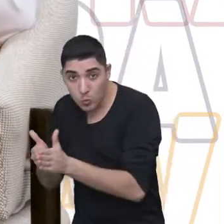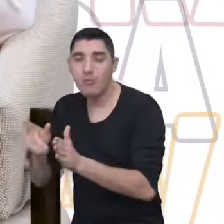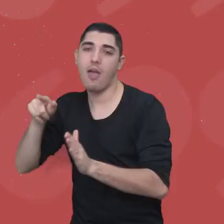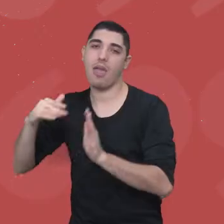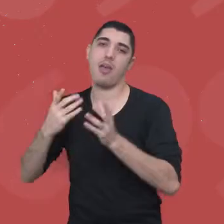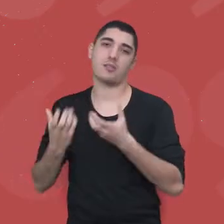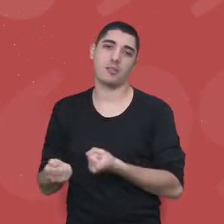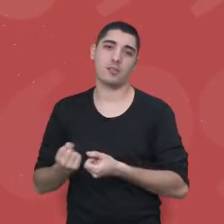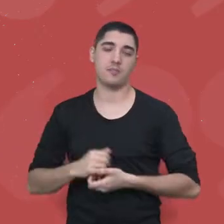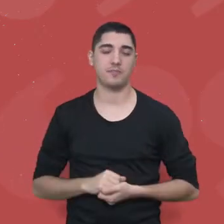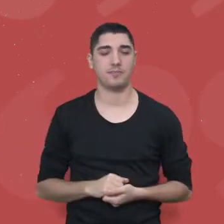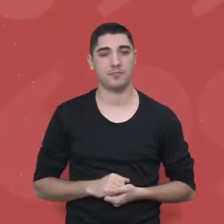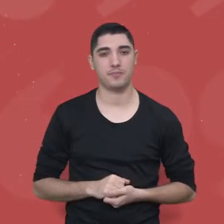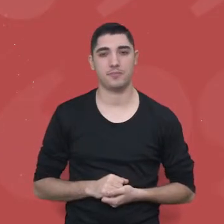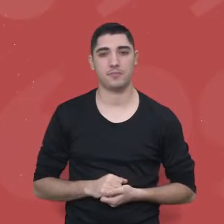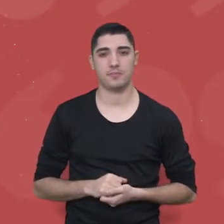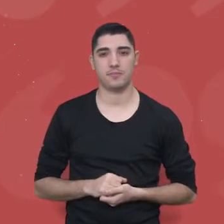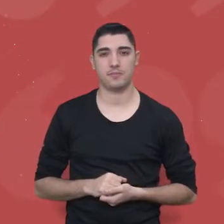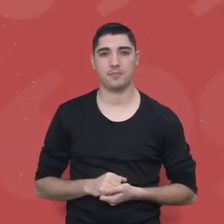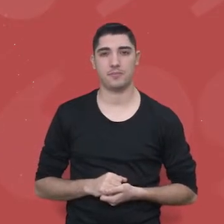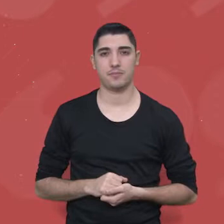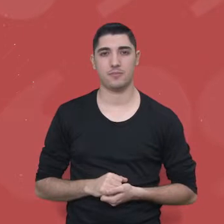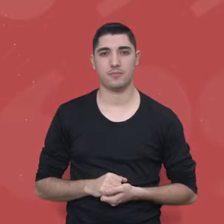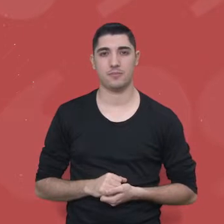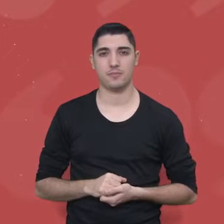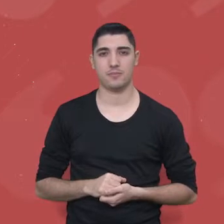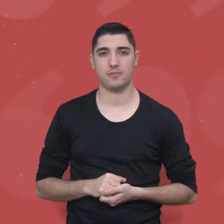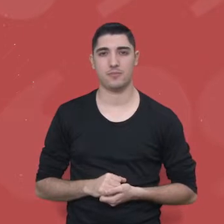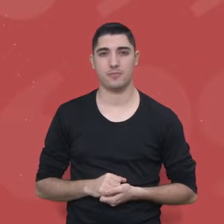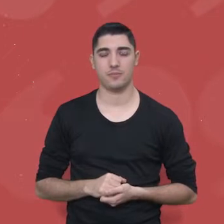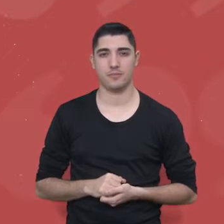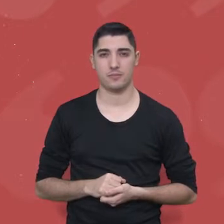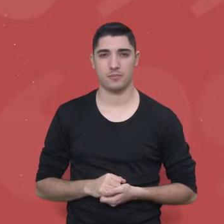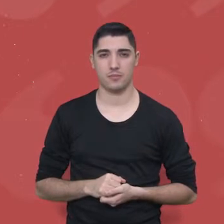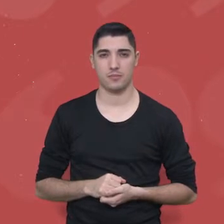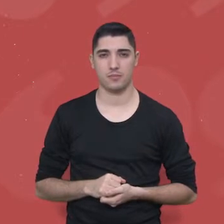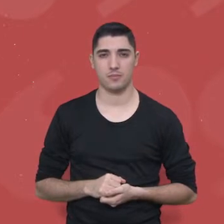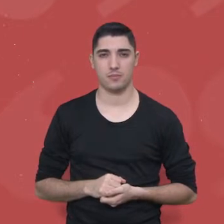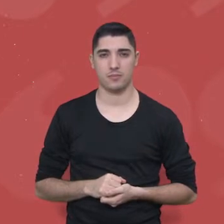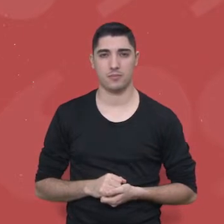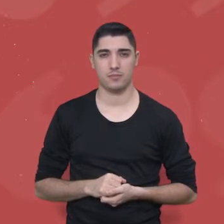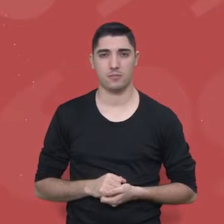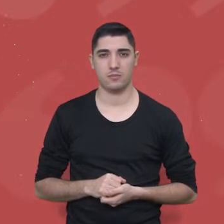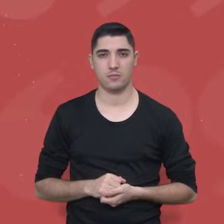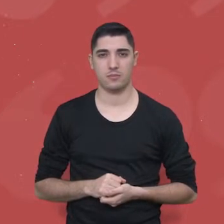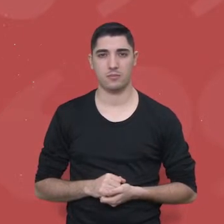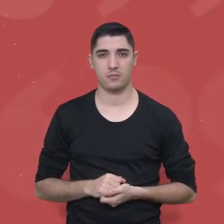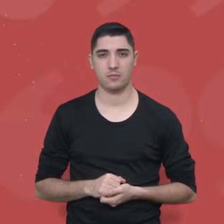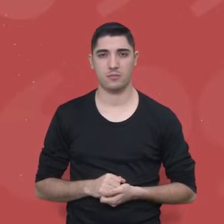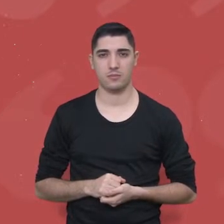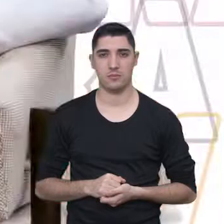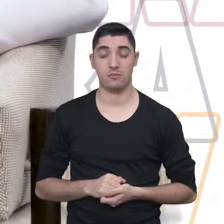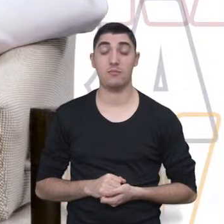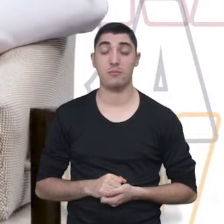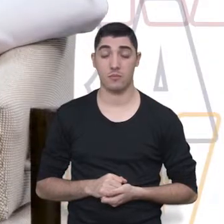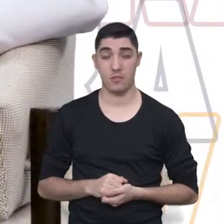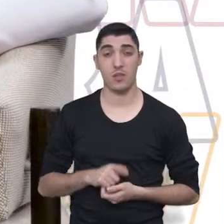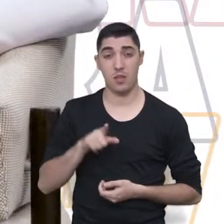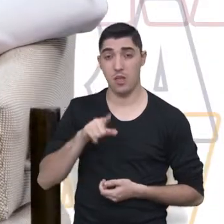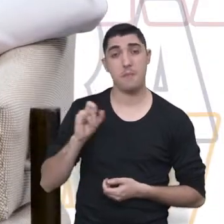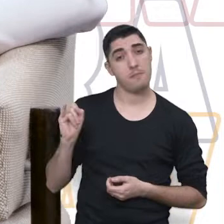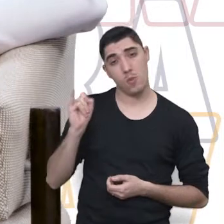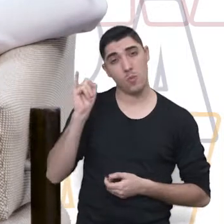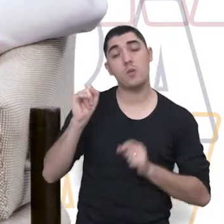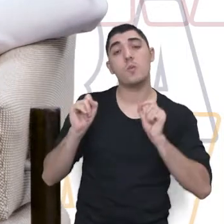do luto. Qual a importância de uma pessoa viver o luto pela perda de alguém querido? É muito